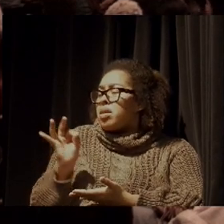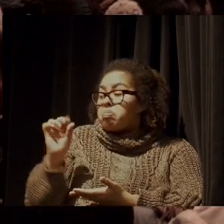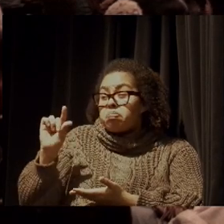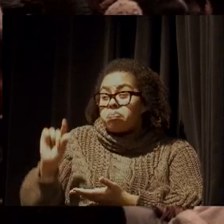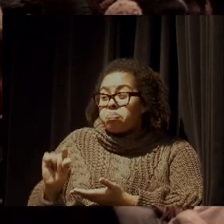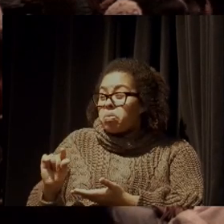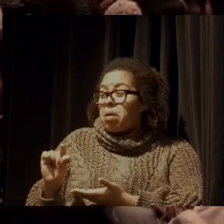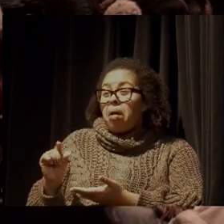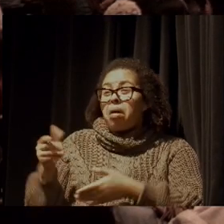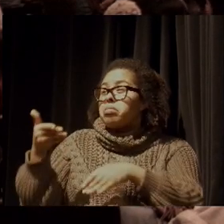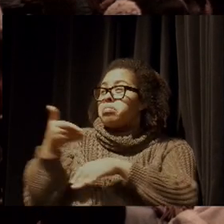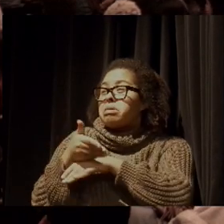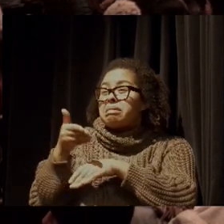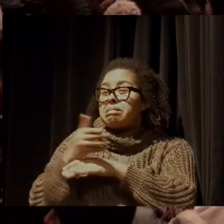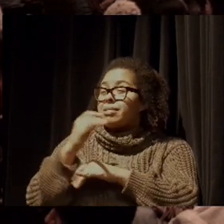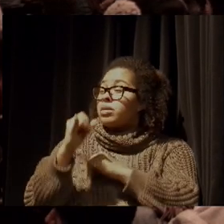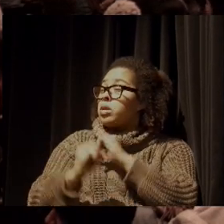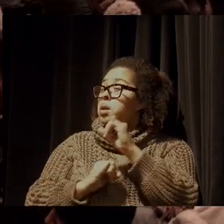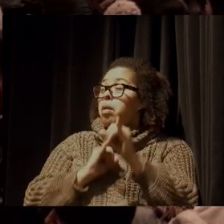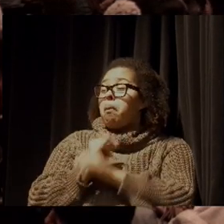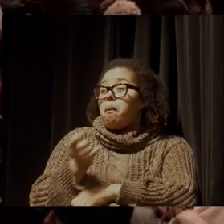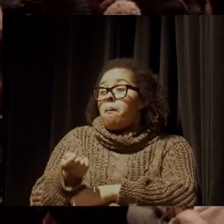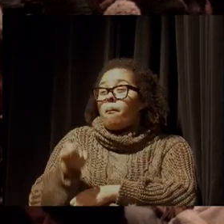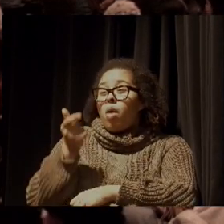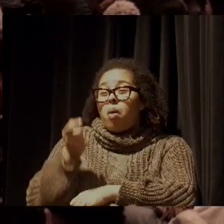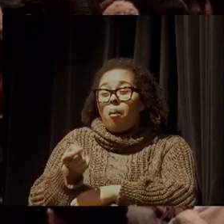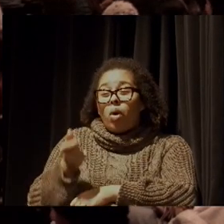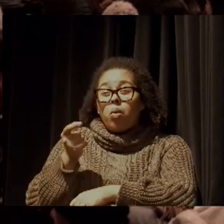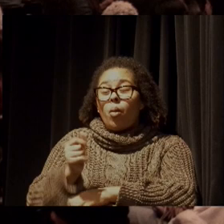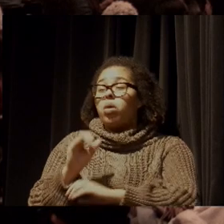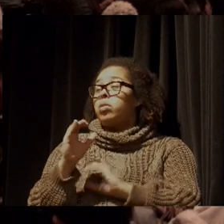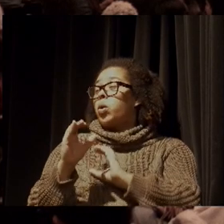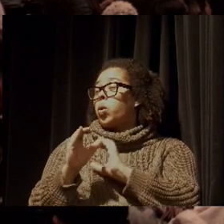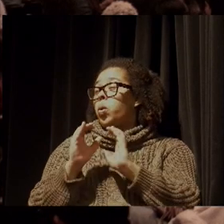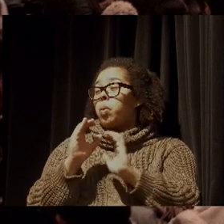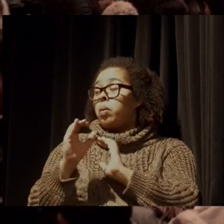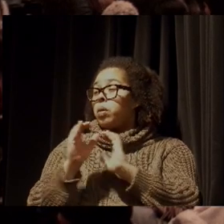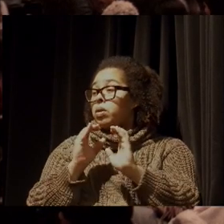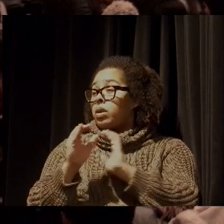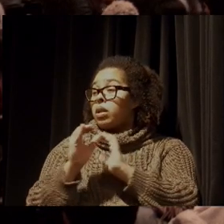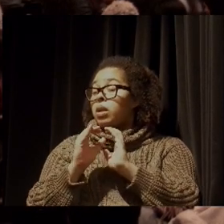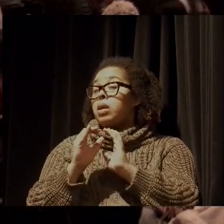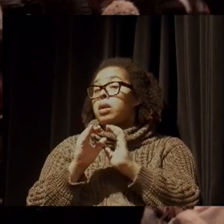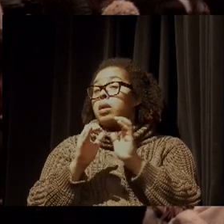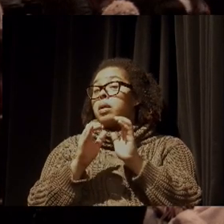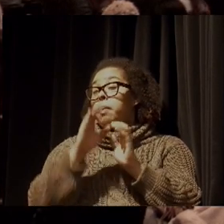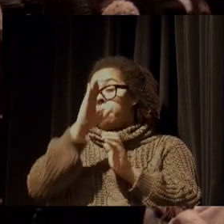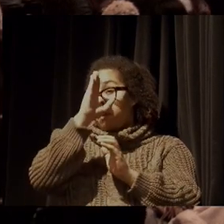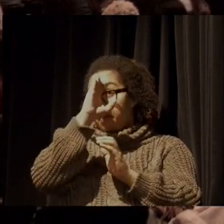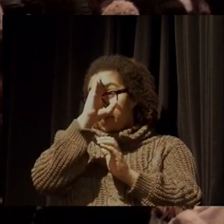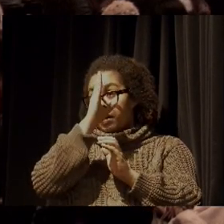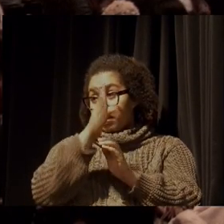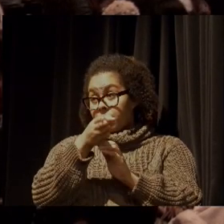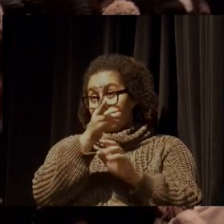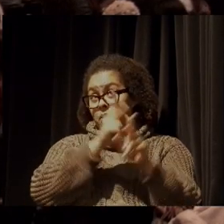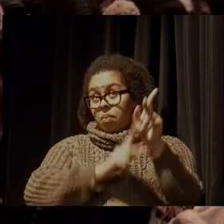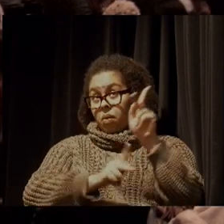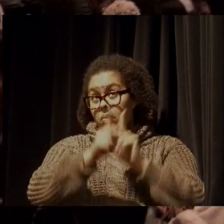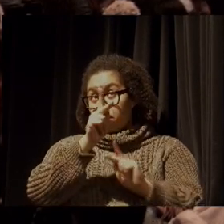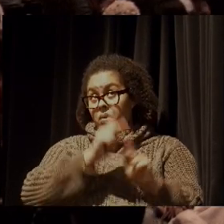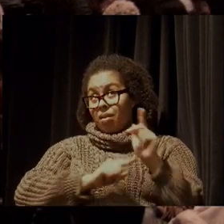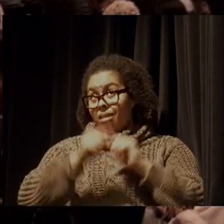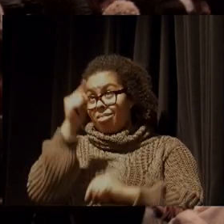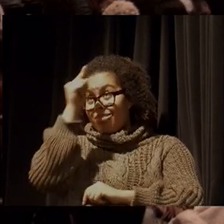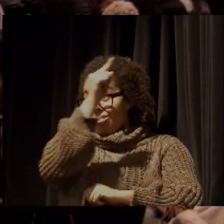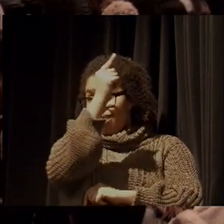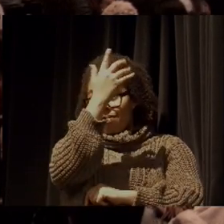internet, à comunicação. Uma grande parte das populações da floresta também não